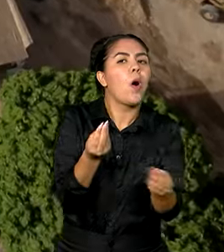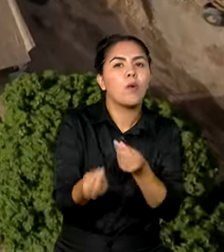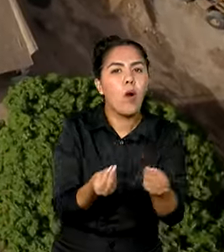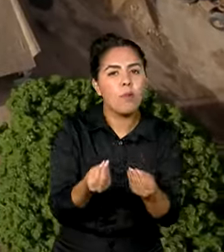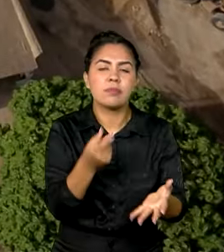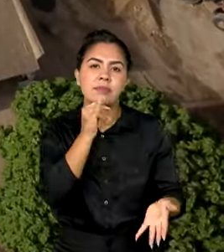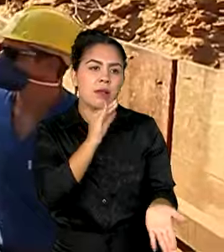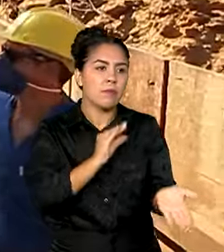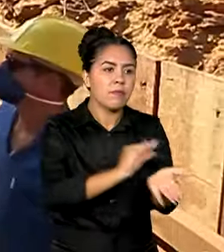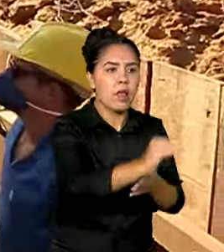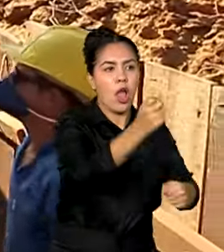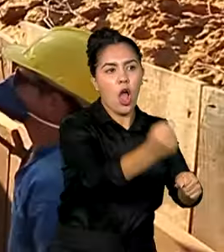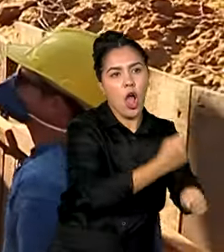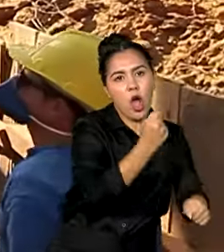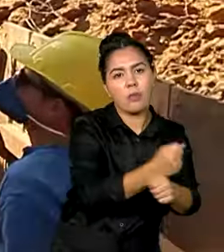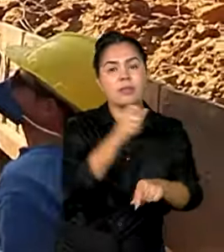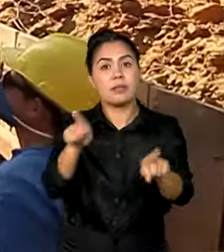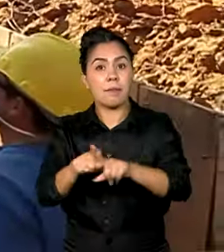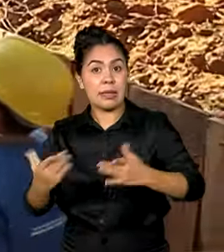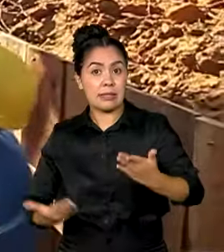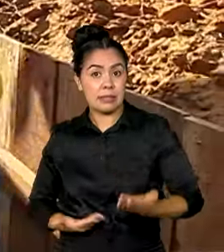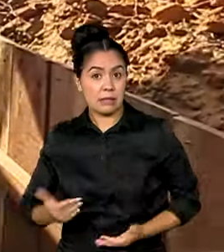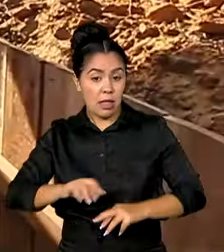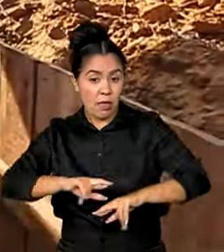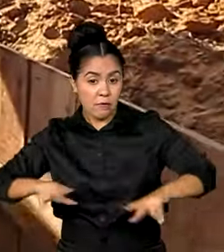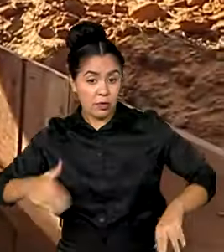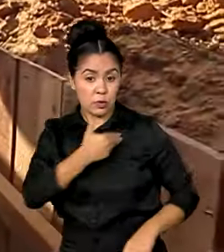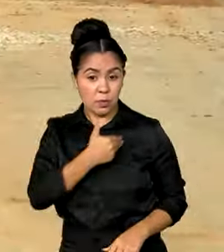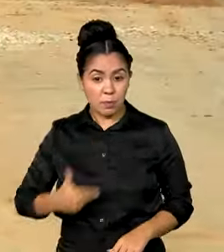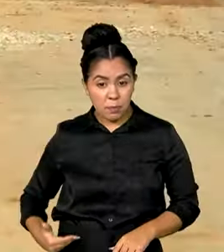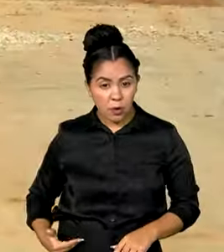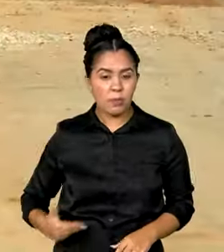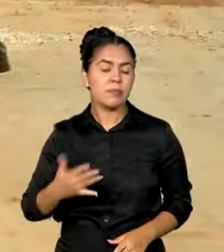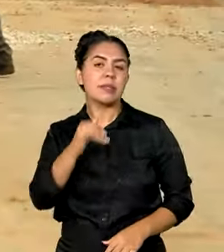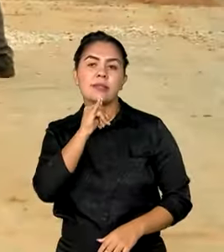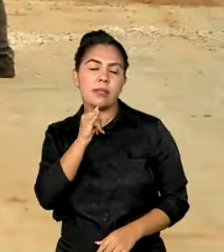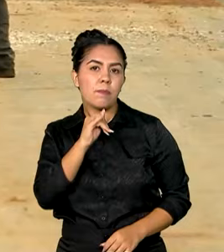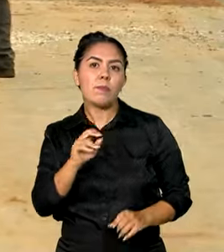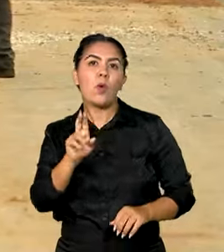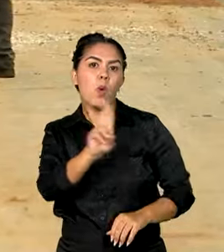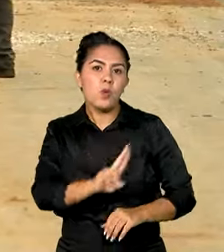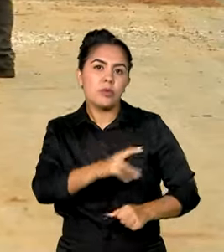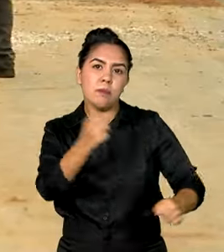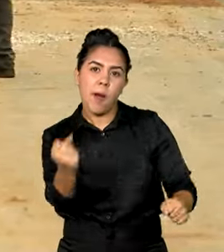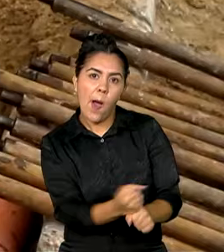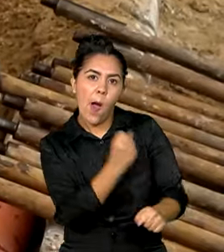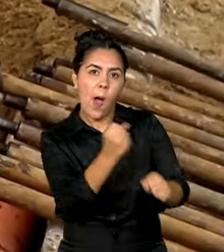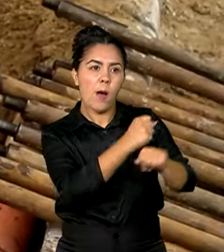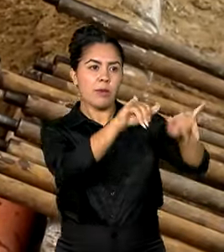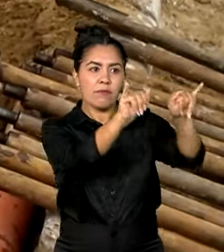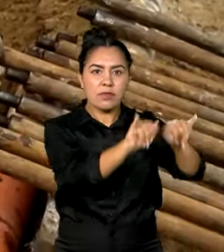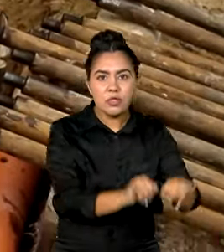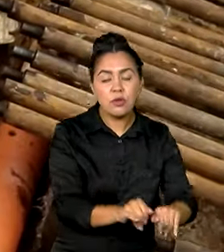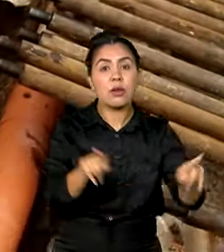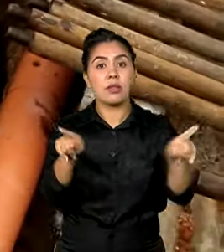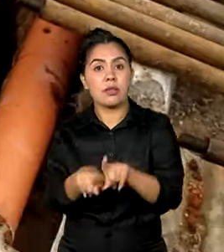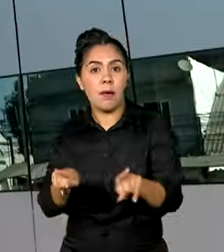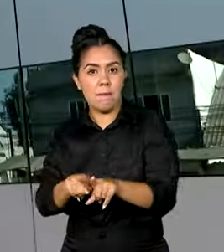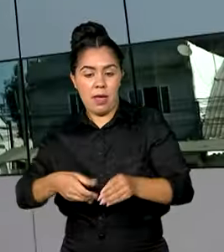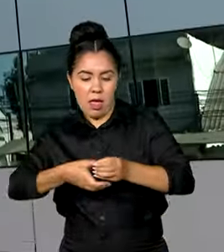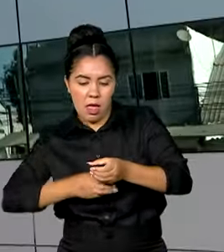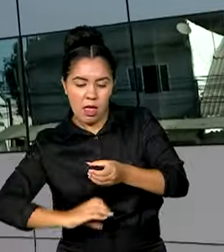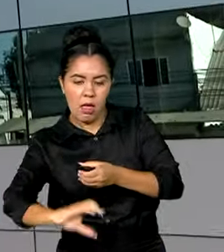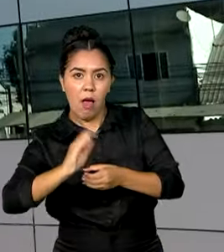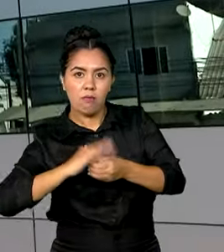em obras e serviços públicos. Esse dinheiro é usado, por exemplo, para obras de infraestrutura e saneamento básico,